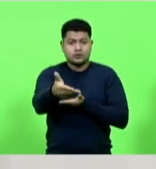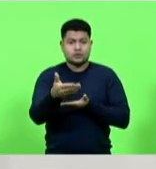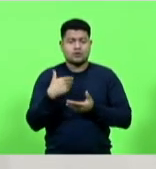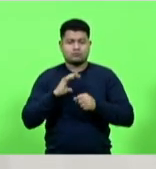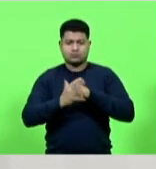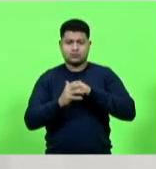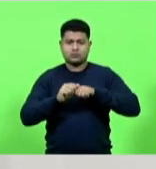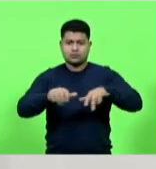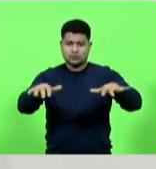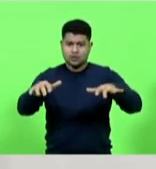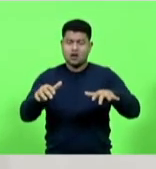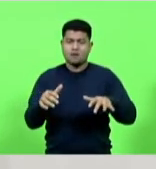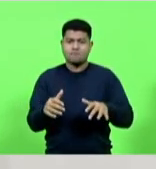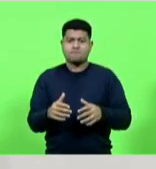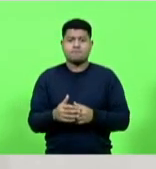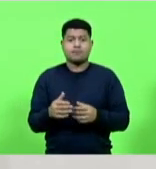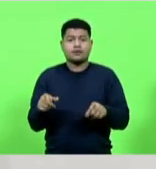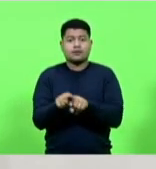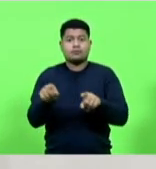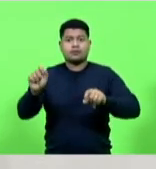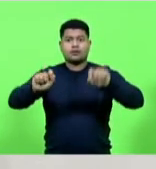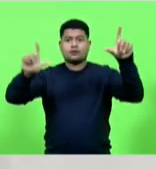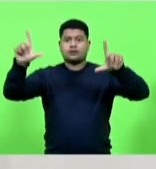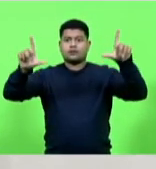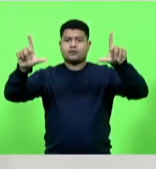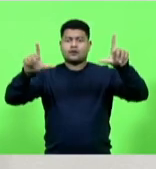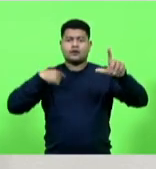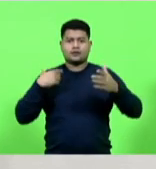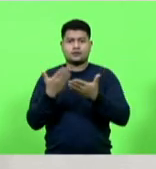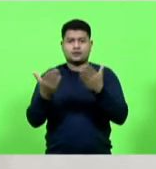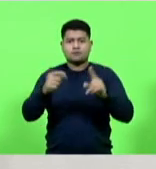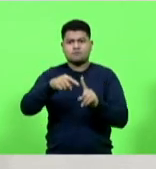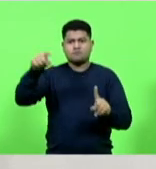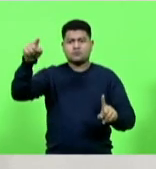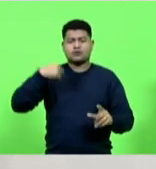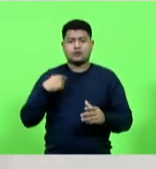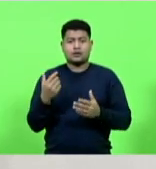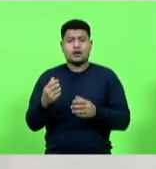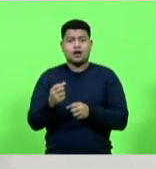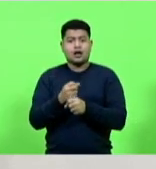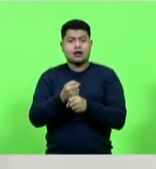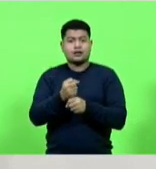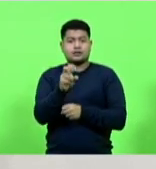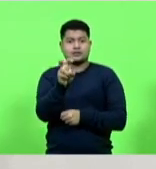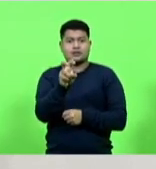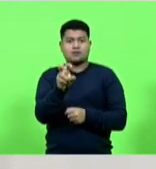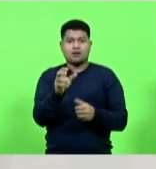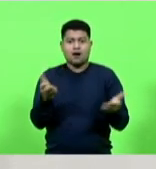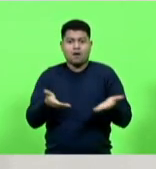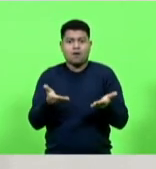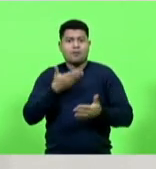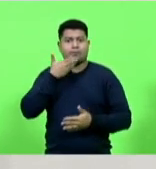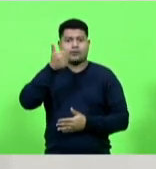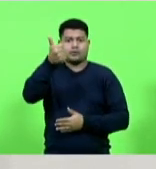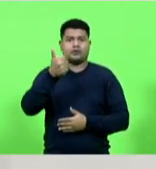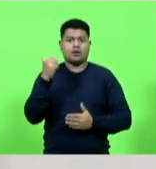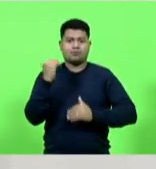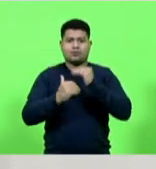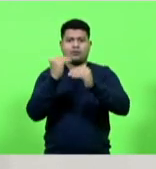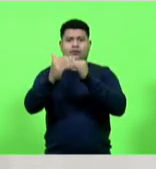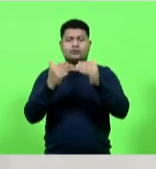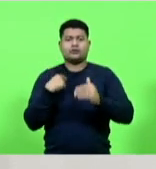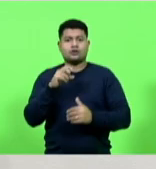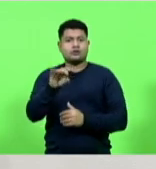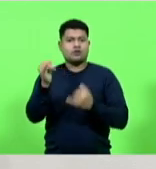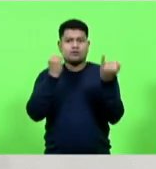já a TV comemora a maior média de audiência dos últimos cinco anos servindo não só como fonte de informação mas de